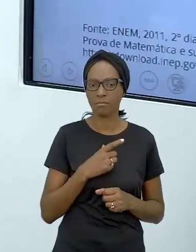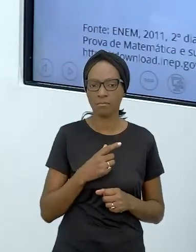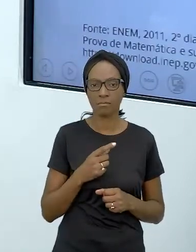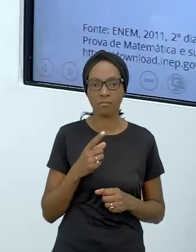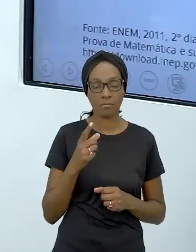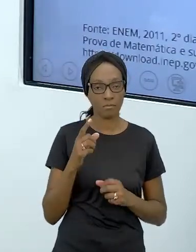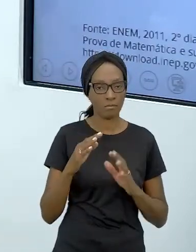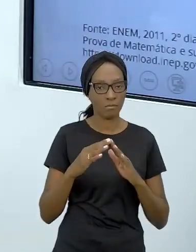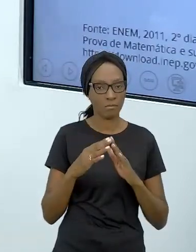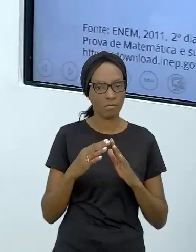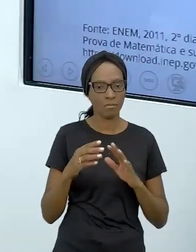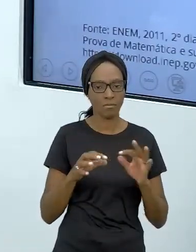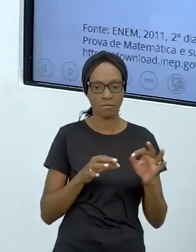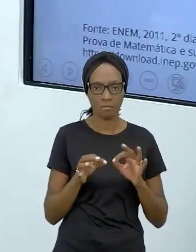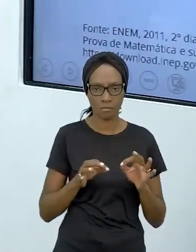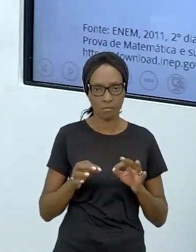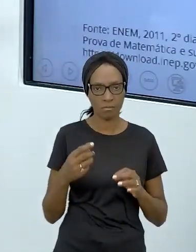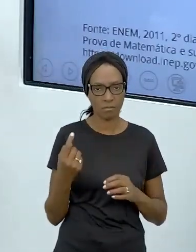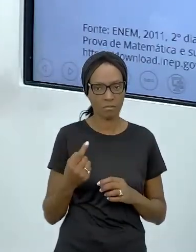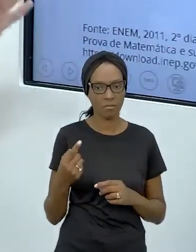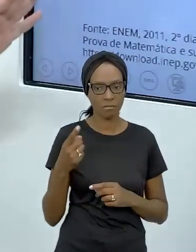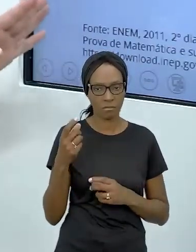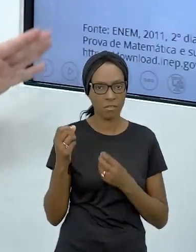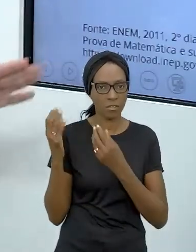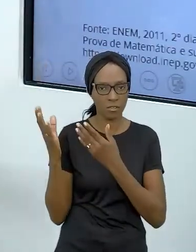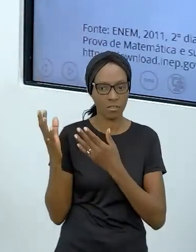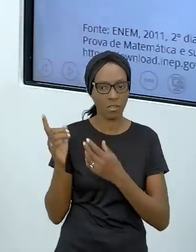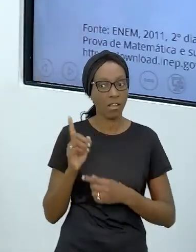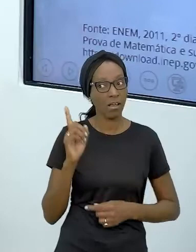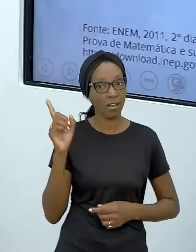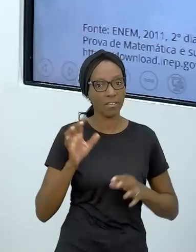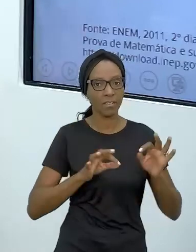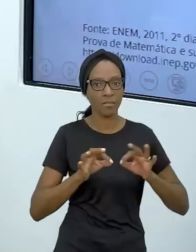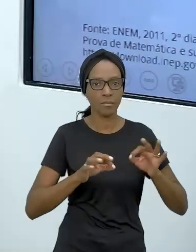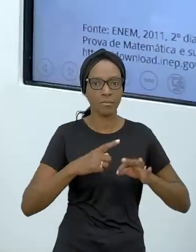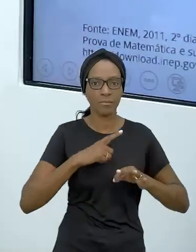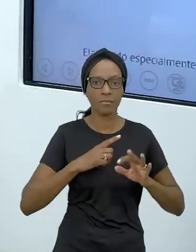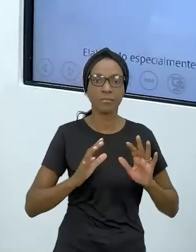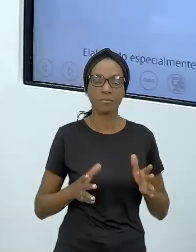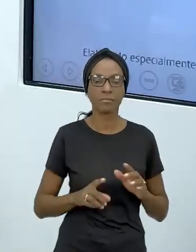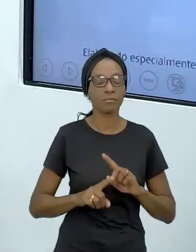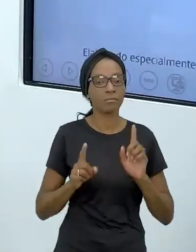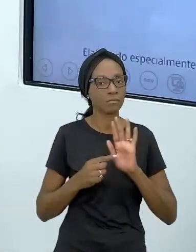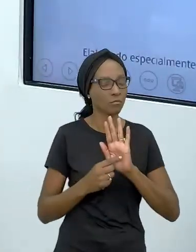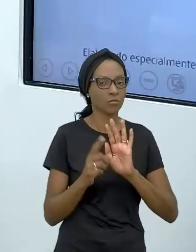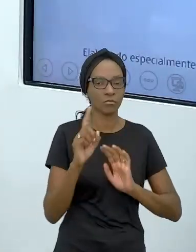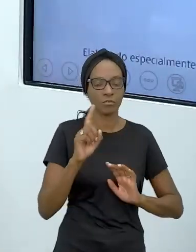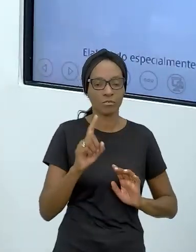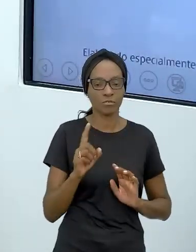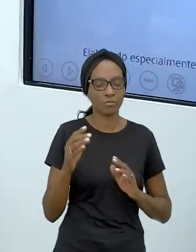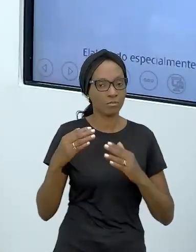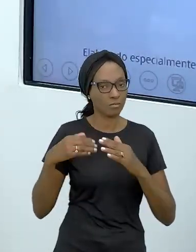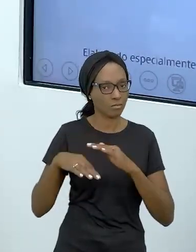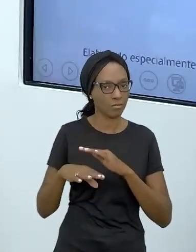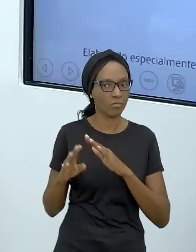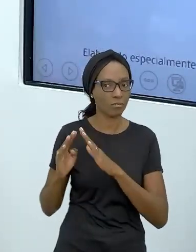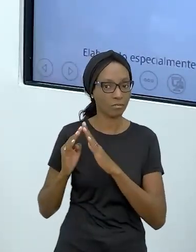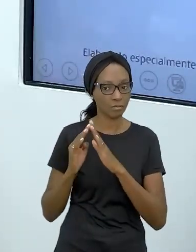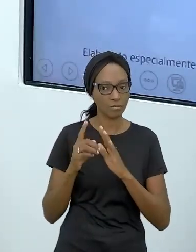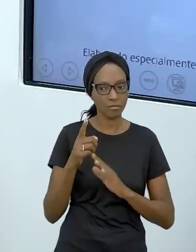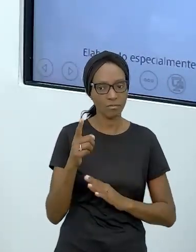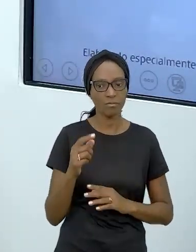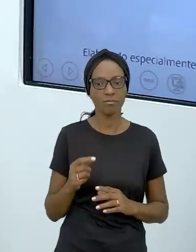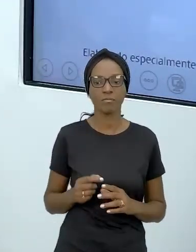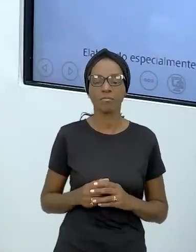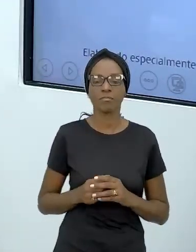casa para vocês fazerem em casa ela está feita aqui mas eu vou deixar isso para casa vou passar o agora é com